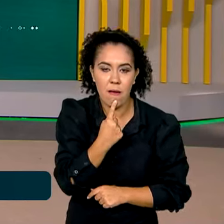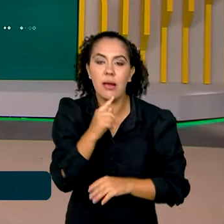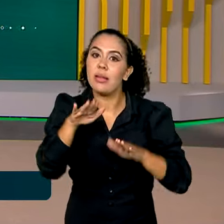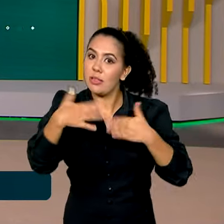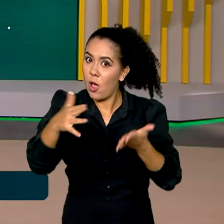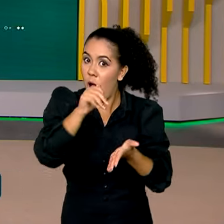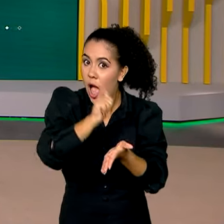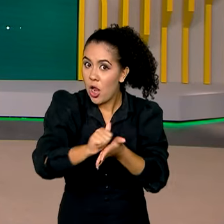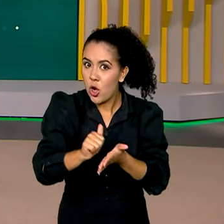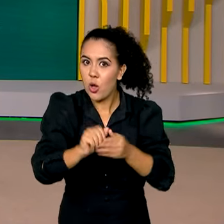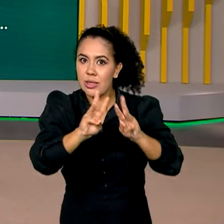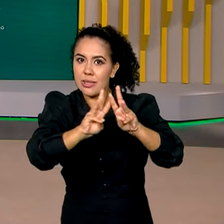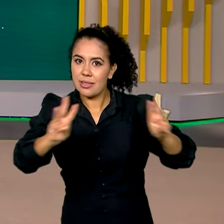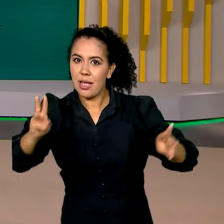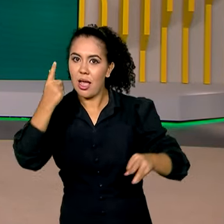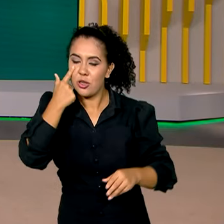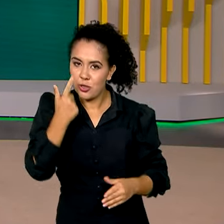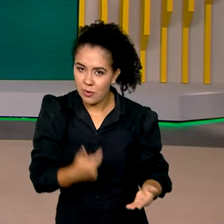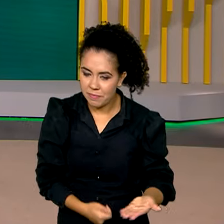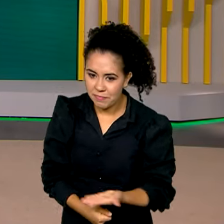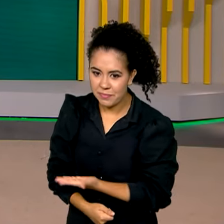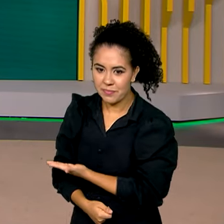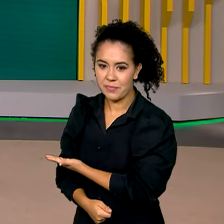anote aí o site para o agendamento.